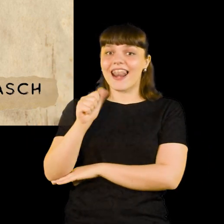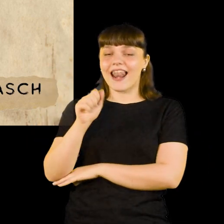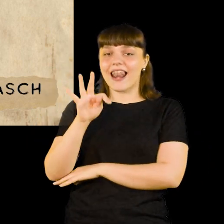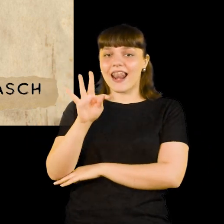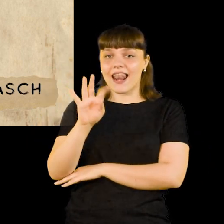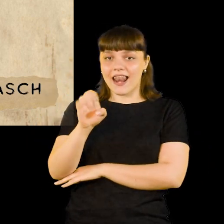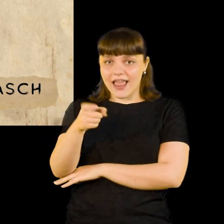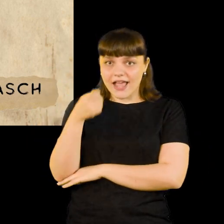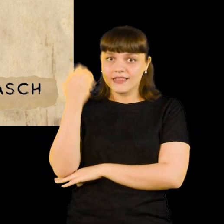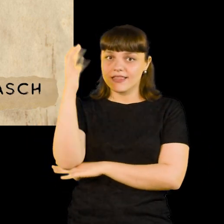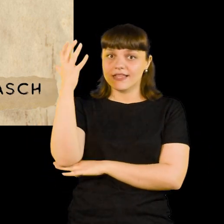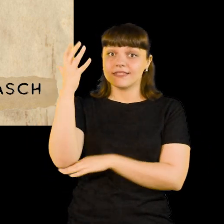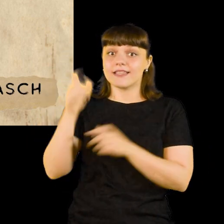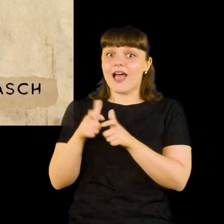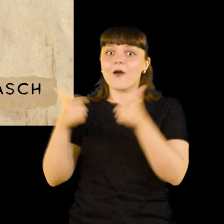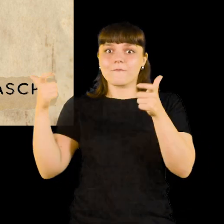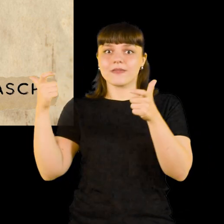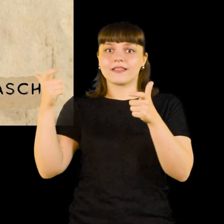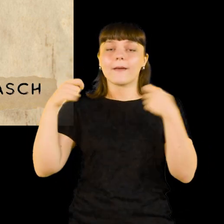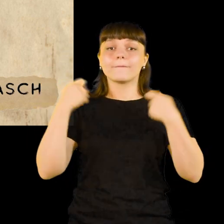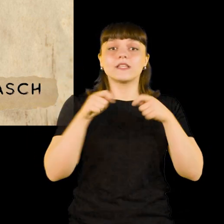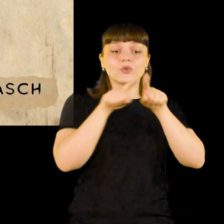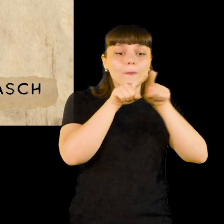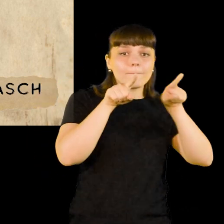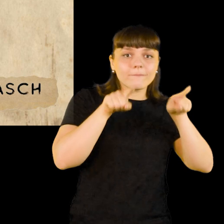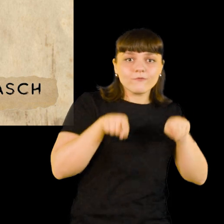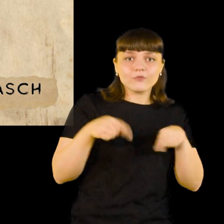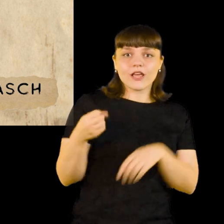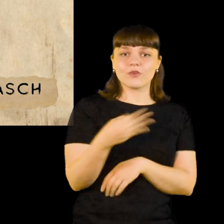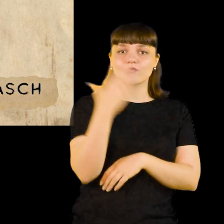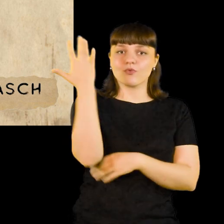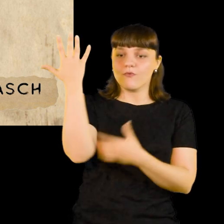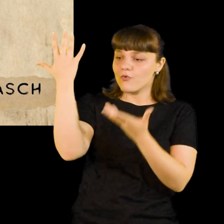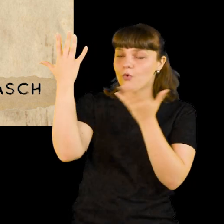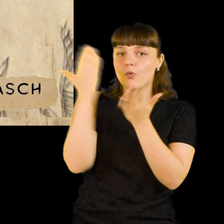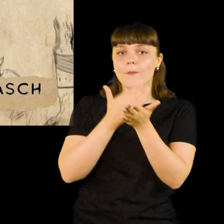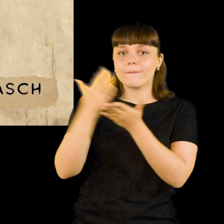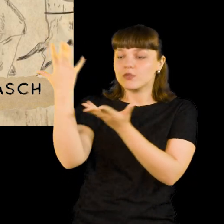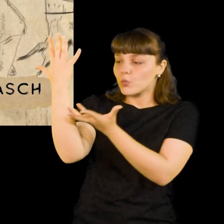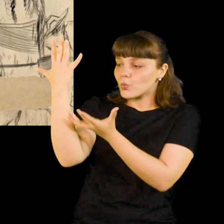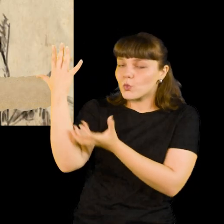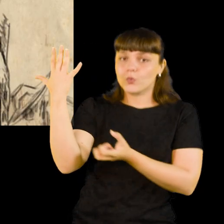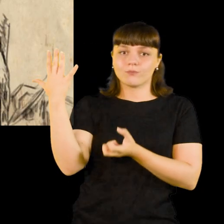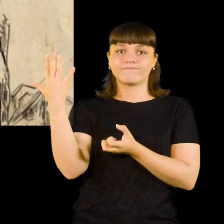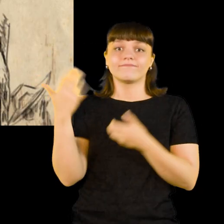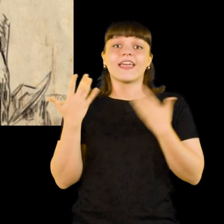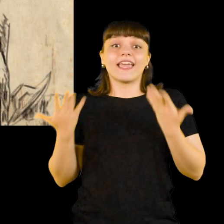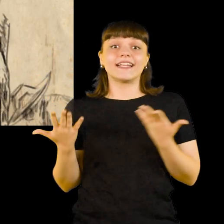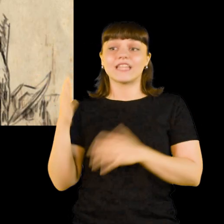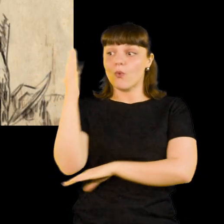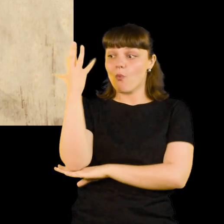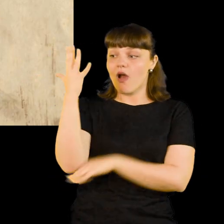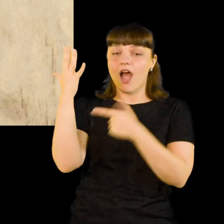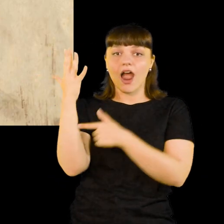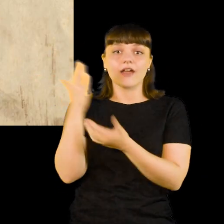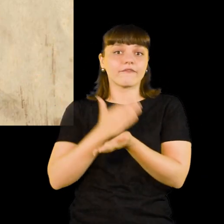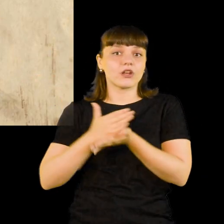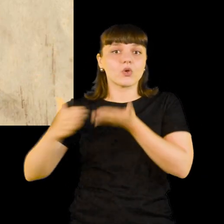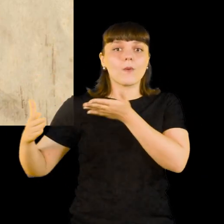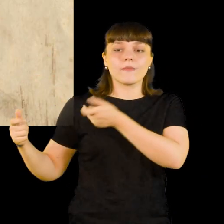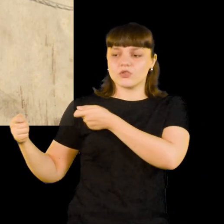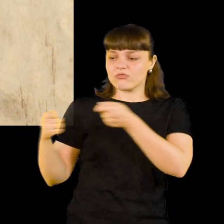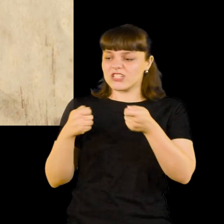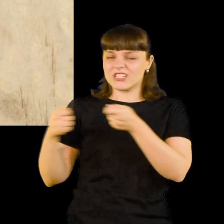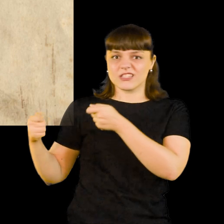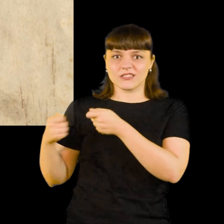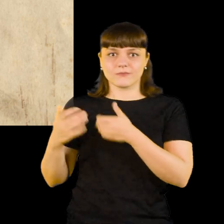de látex, foi preciso aumentar também o número de pessoas no serviço de extração por um período mais longo. As seringueiras